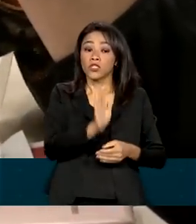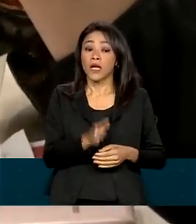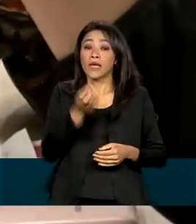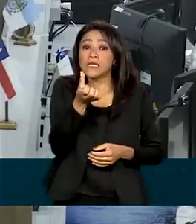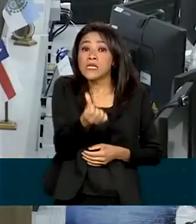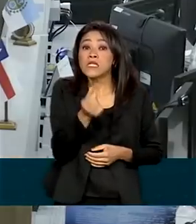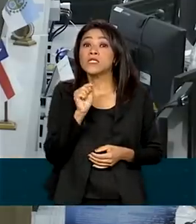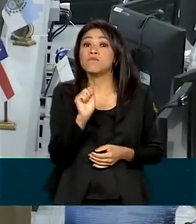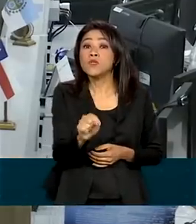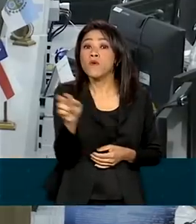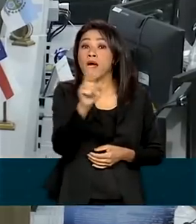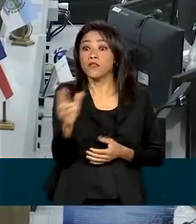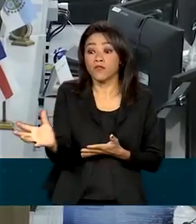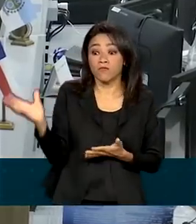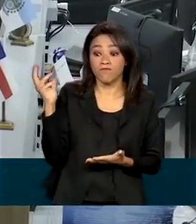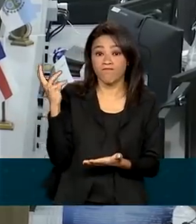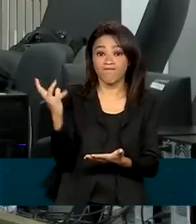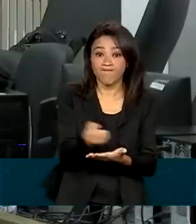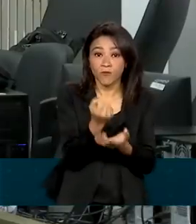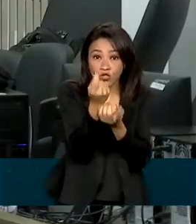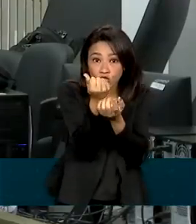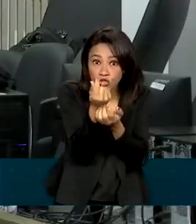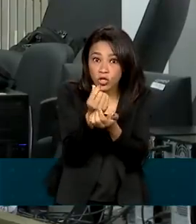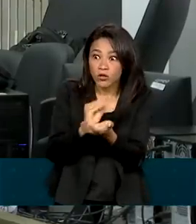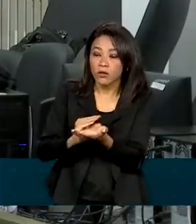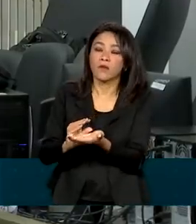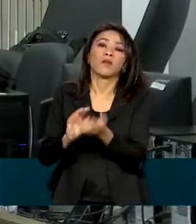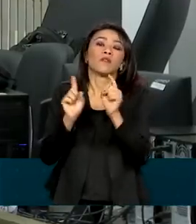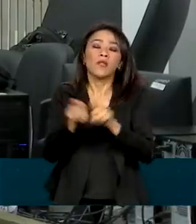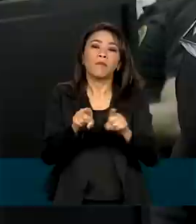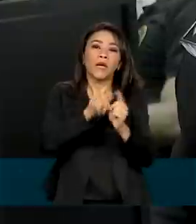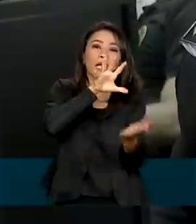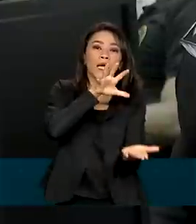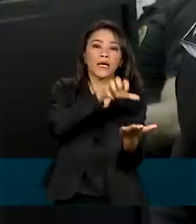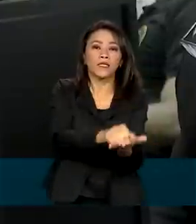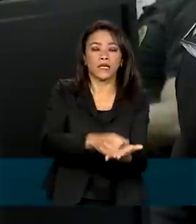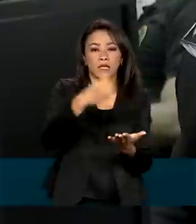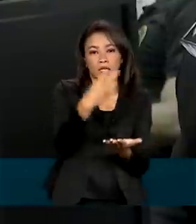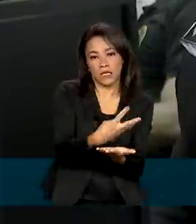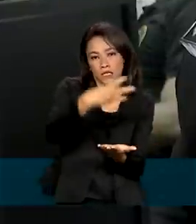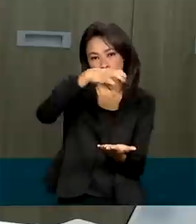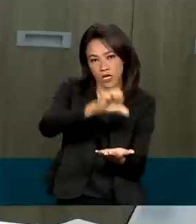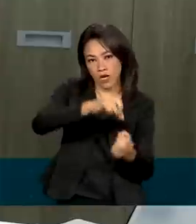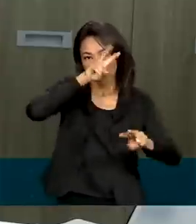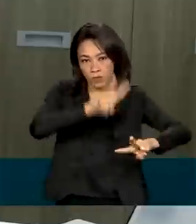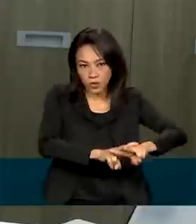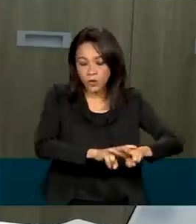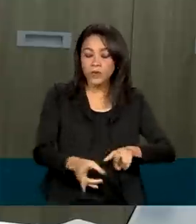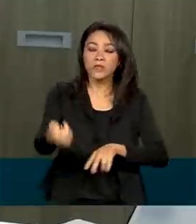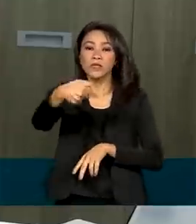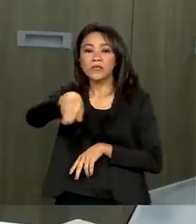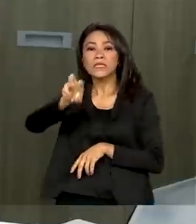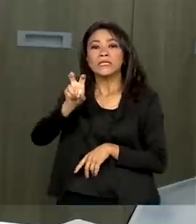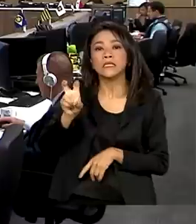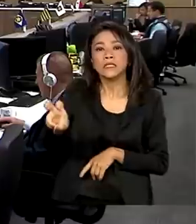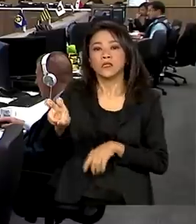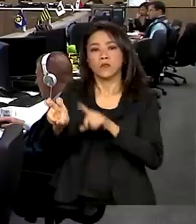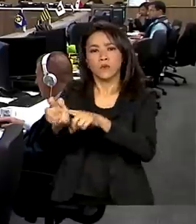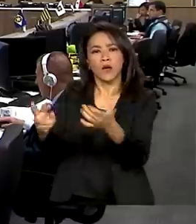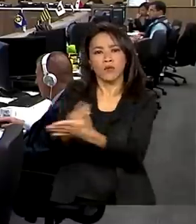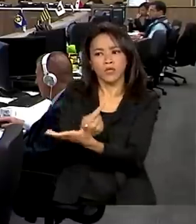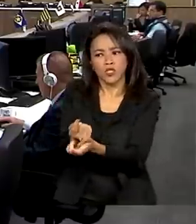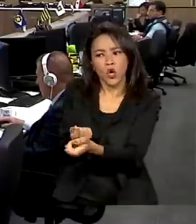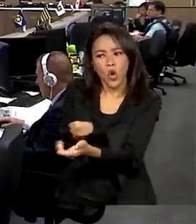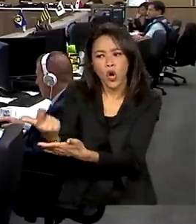mil reais em dinheiro. Também foram registradas 39 prisões e 5 ocorrências de compra de voto